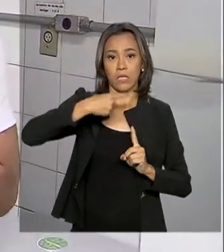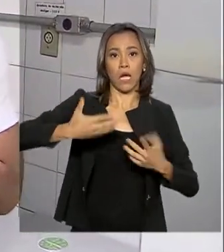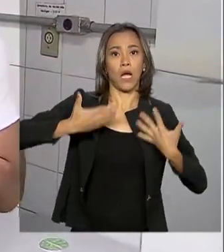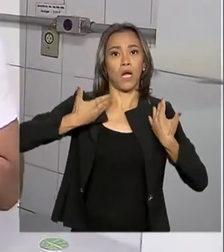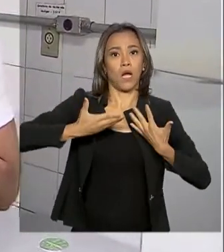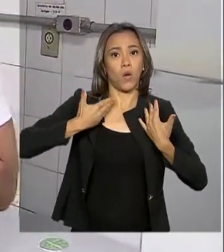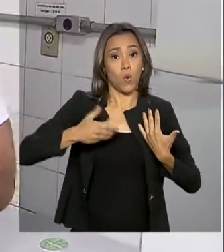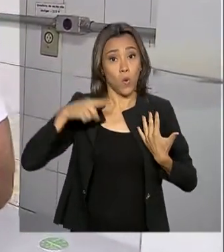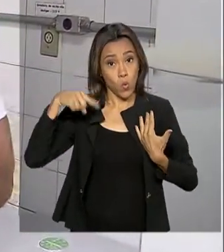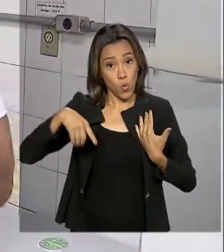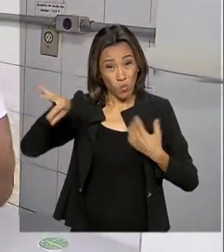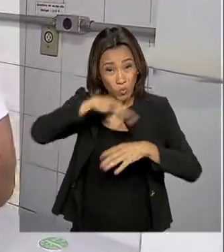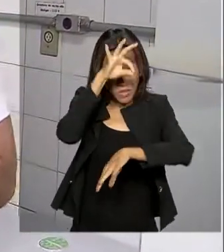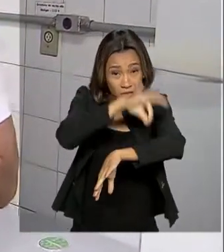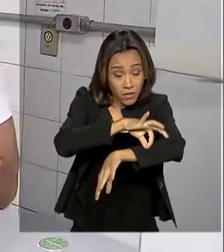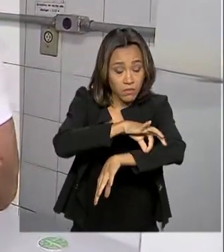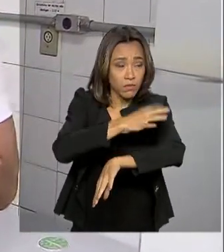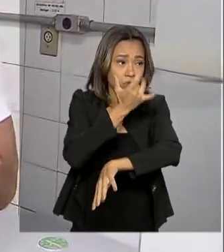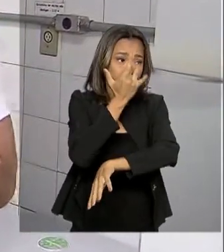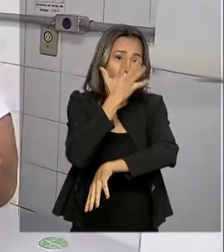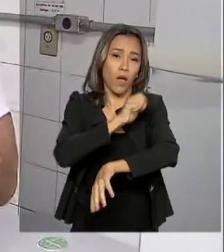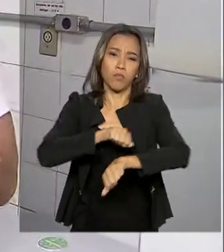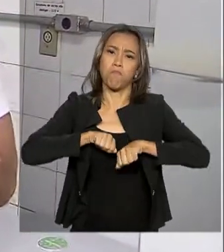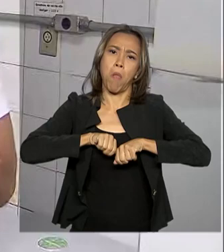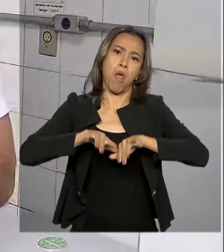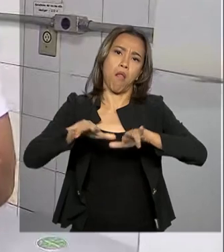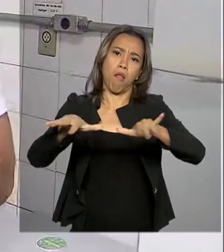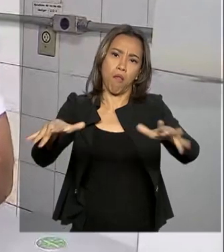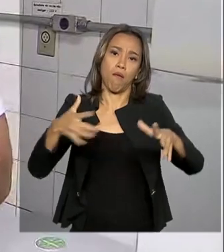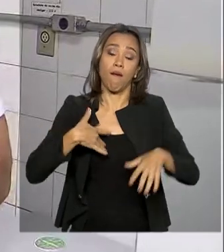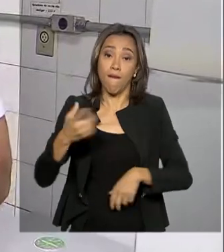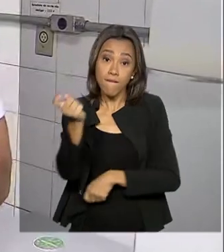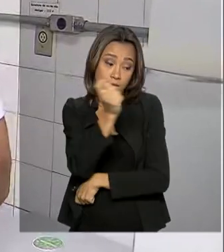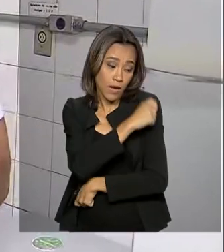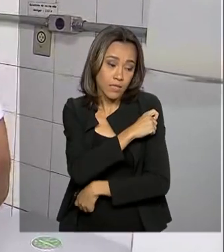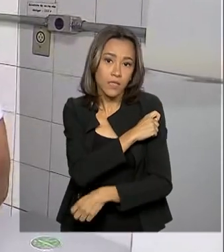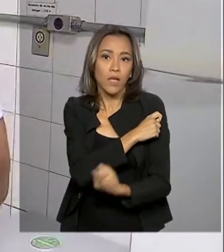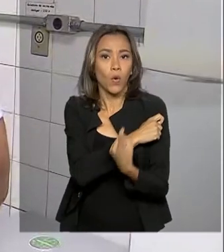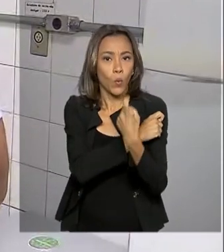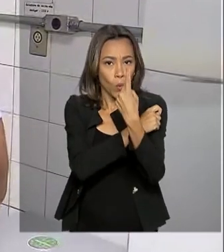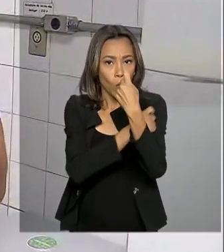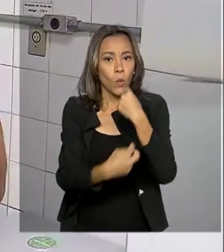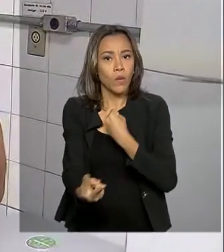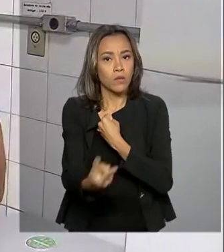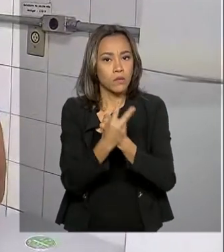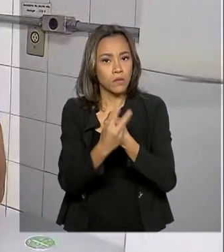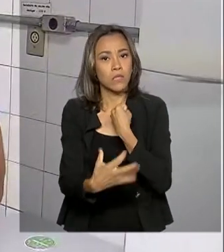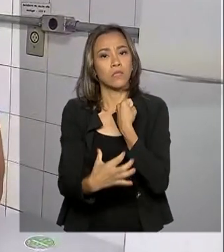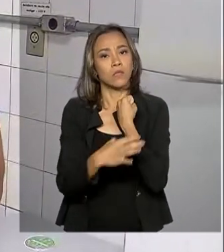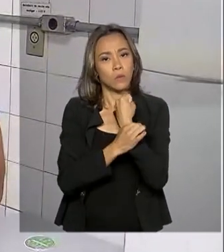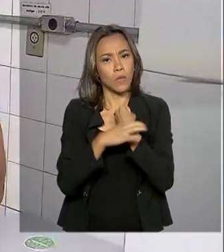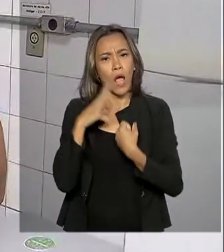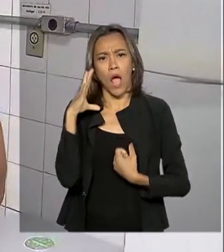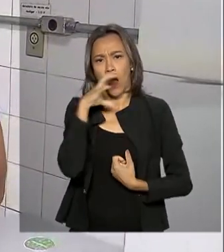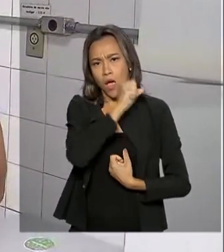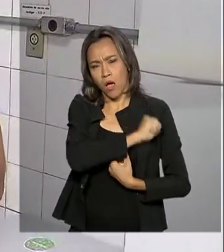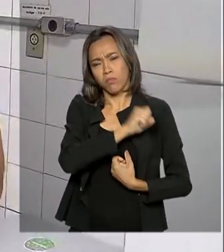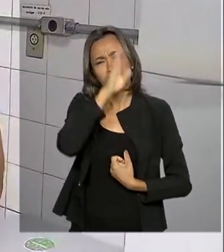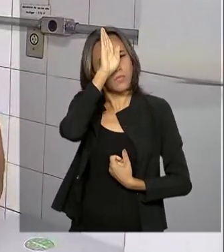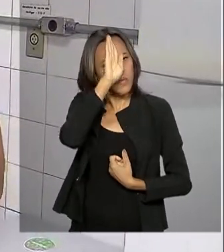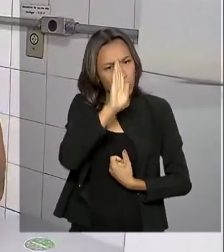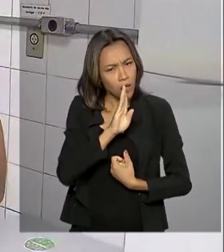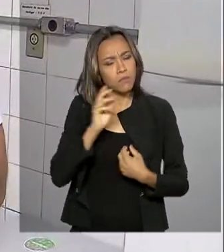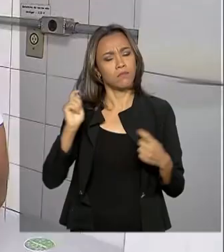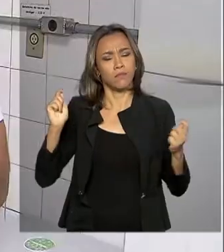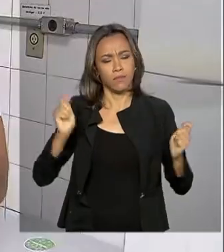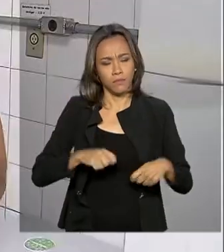transmissão pelo mosquito aumenta. E a vacina é a única forma de prevenir. É rápido, gratuito e pode